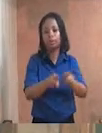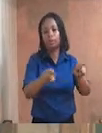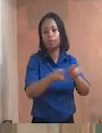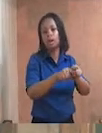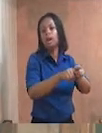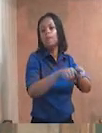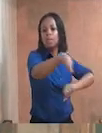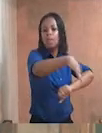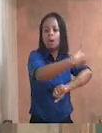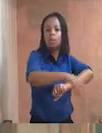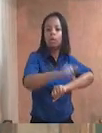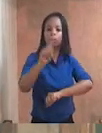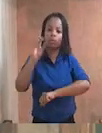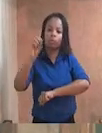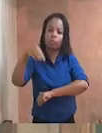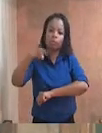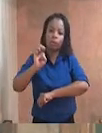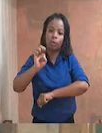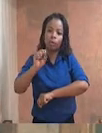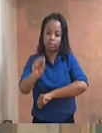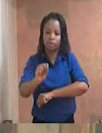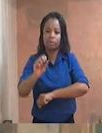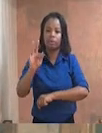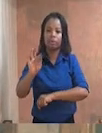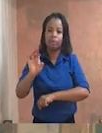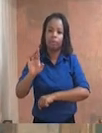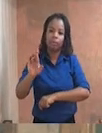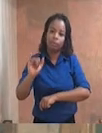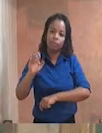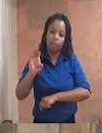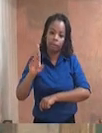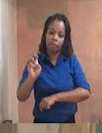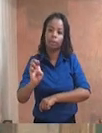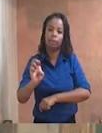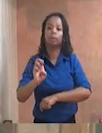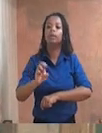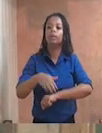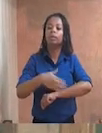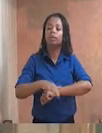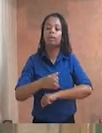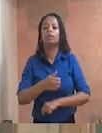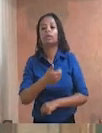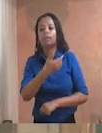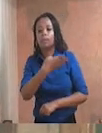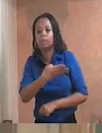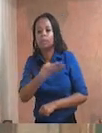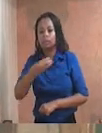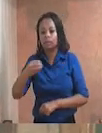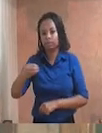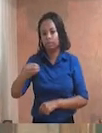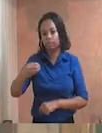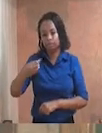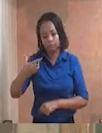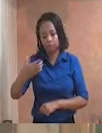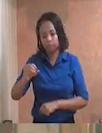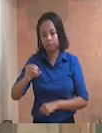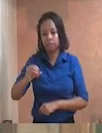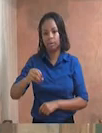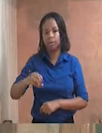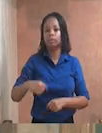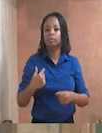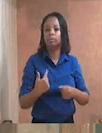Gomes Ferreira, número 420, no bairro Vila São José, segundo distrito deste município.